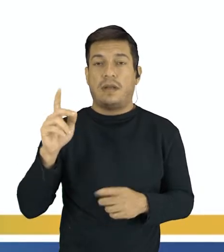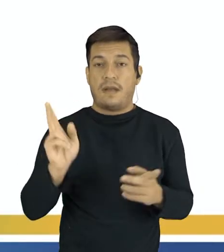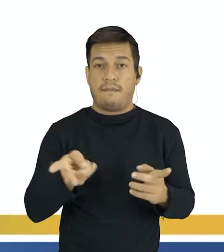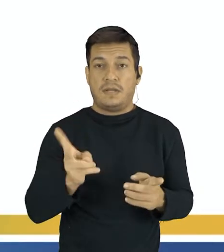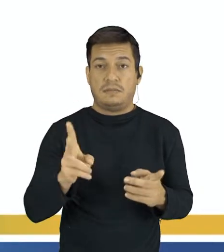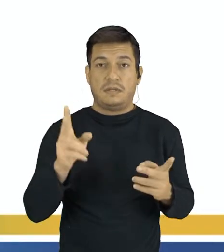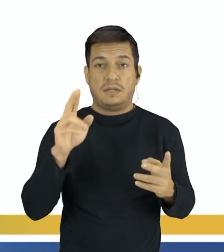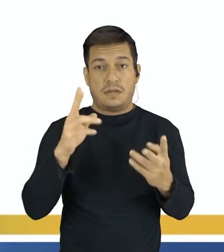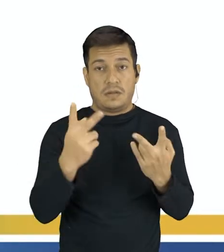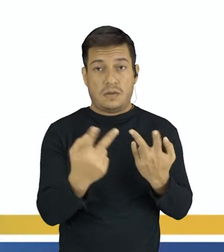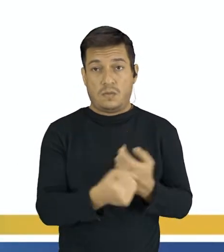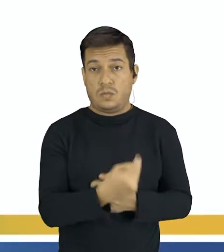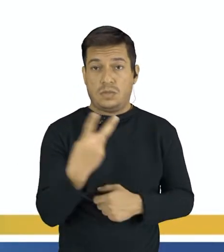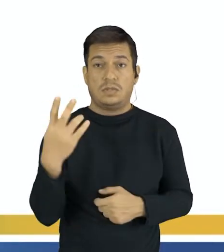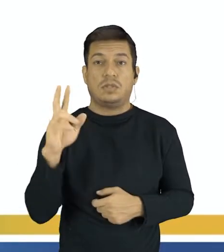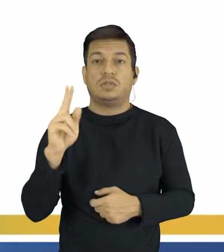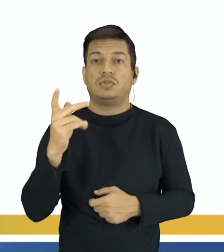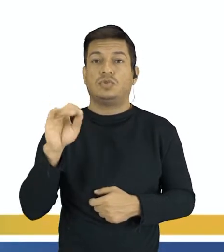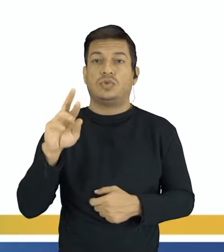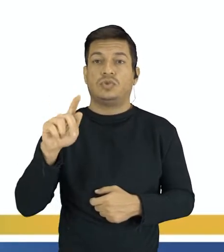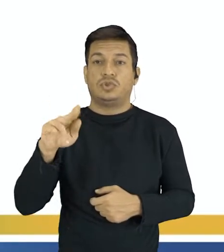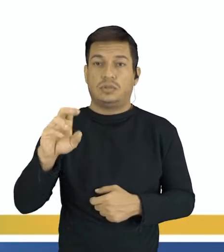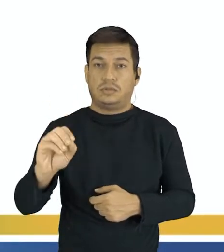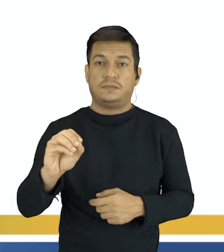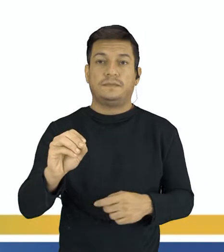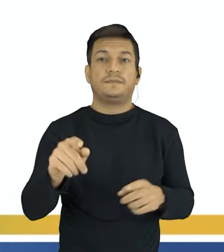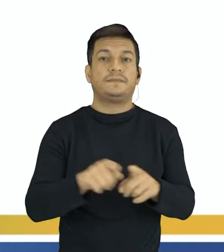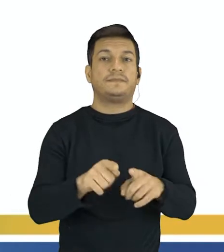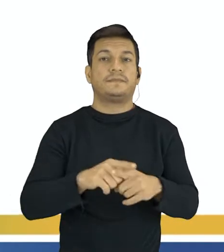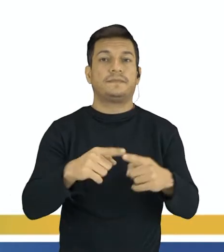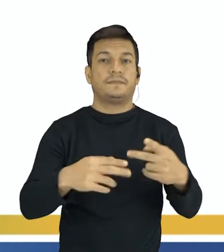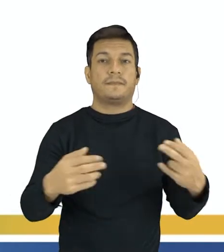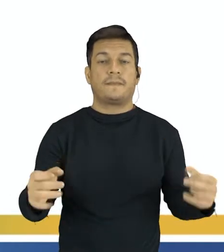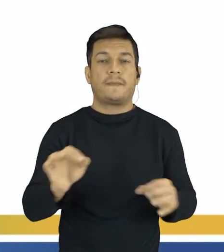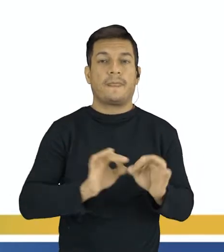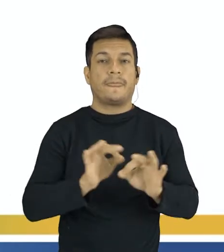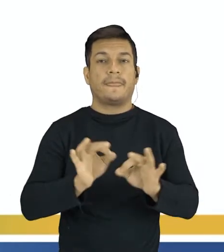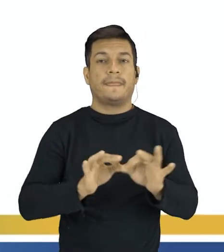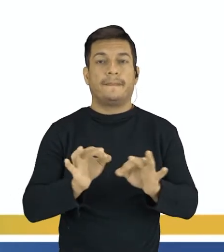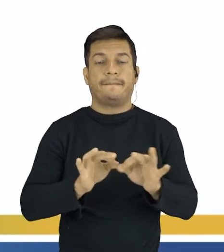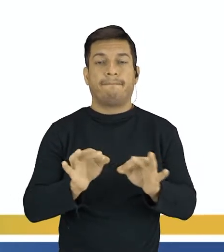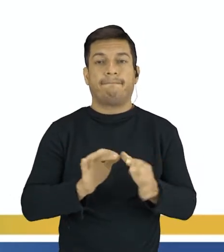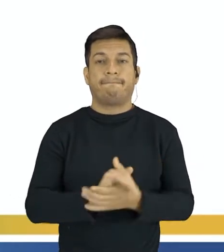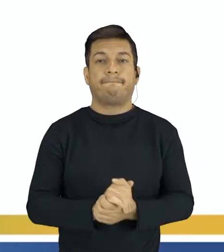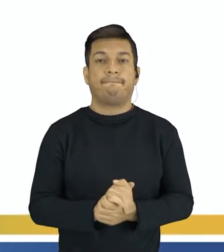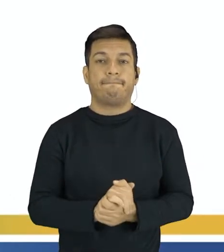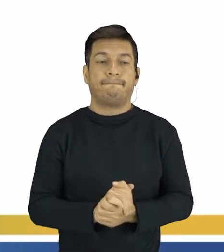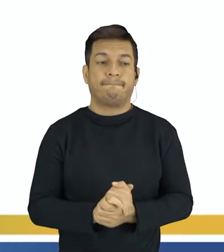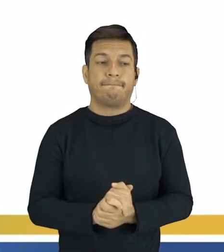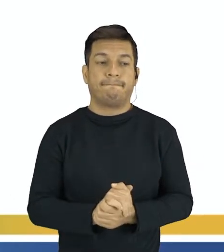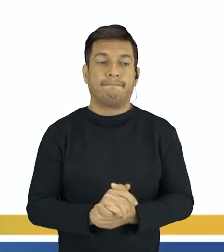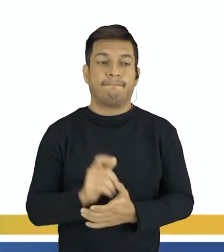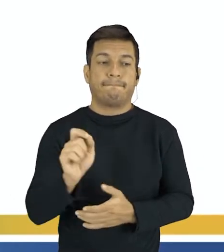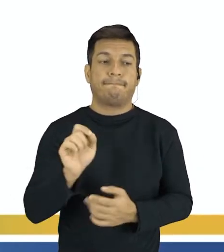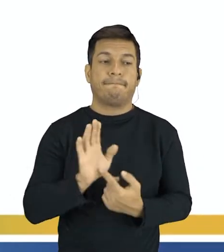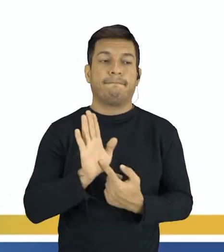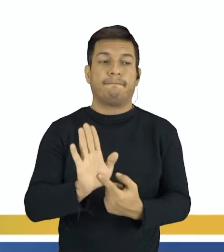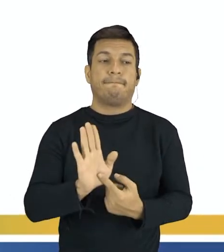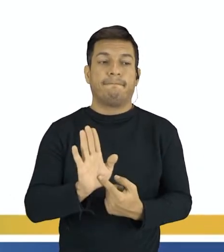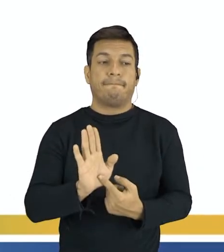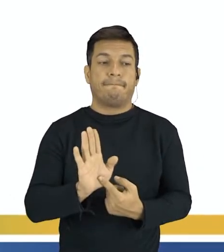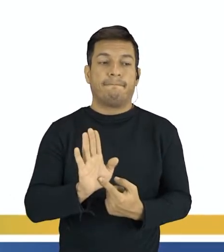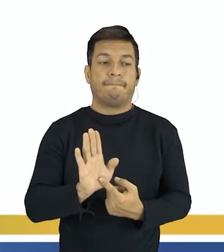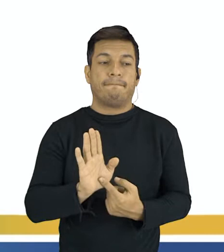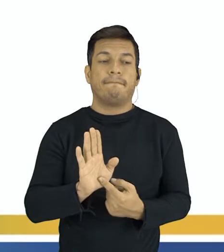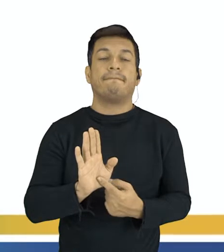de hidrogênio nos produtos formados a partir dos reagentes. O isso nos mostra? Nos